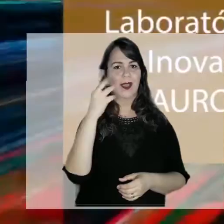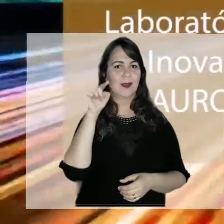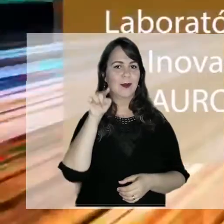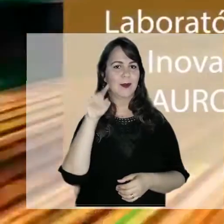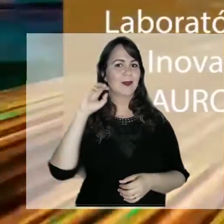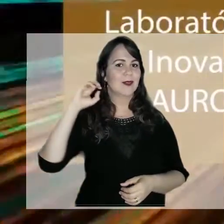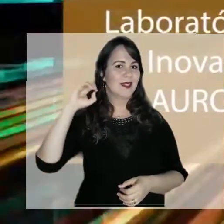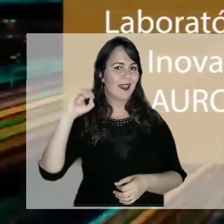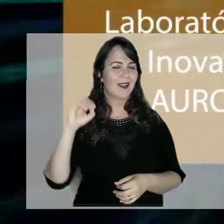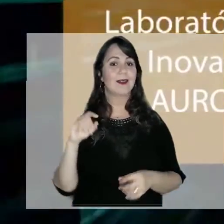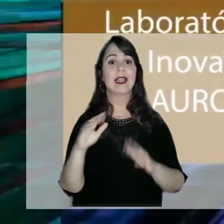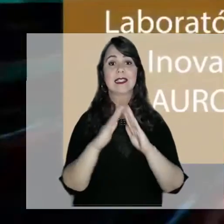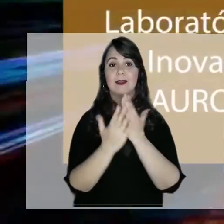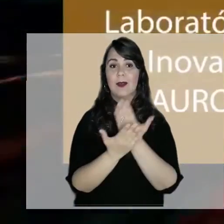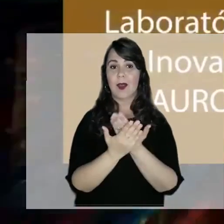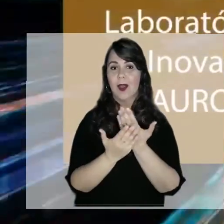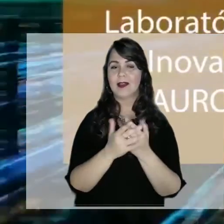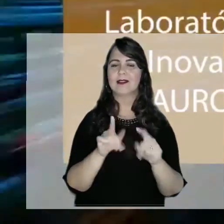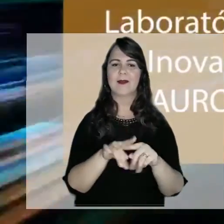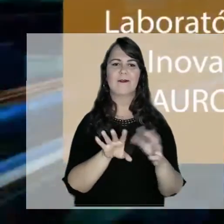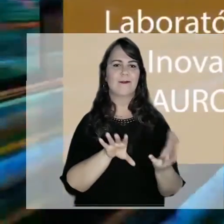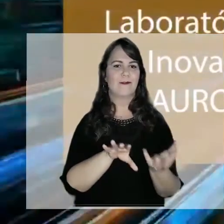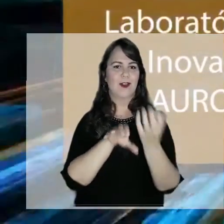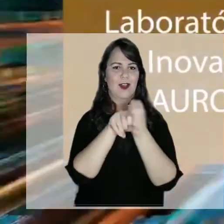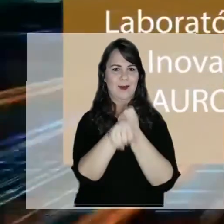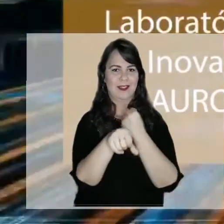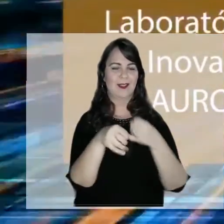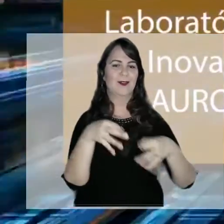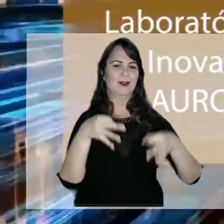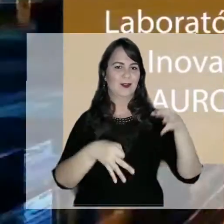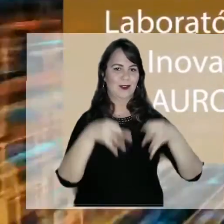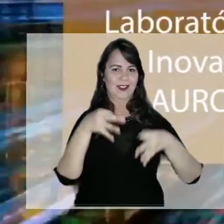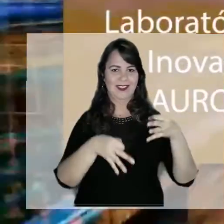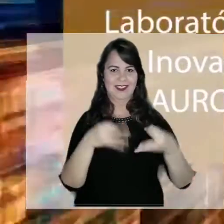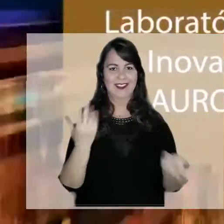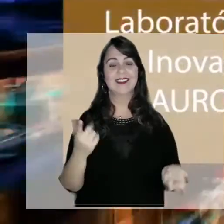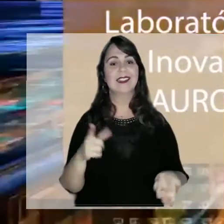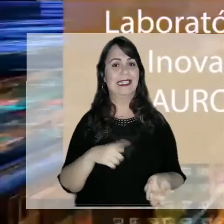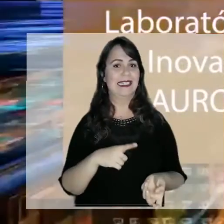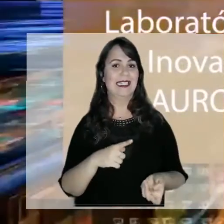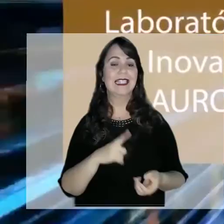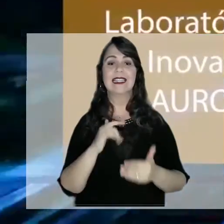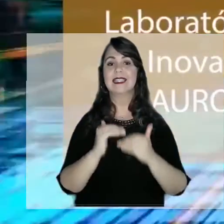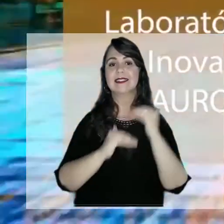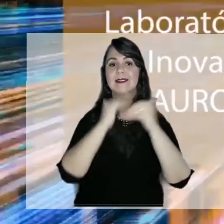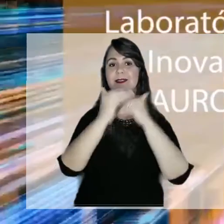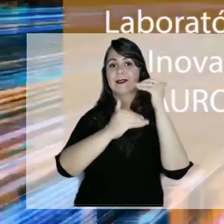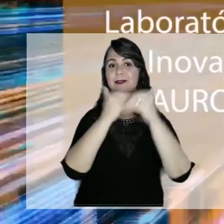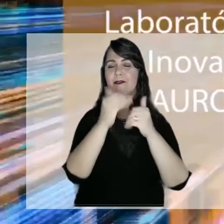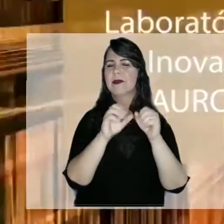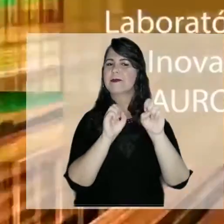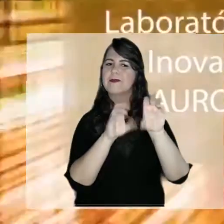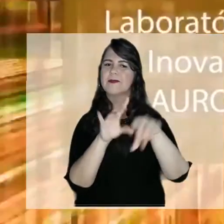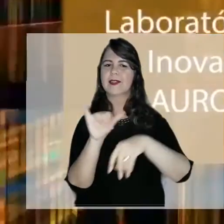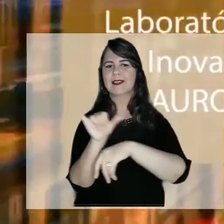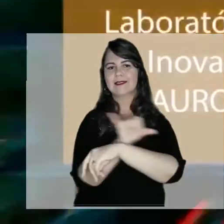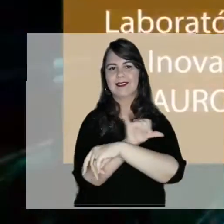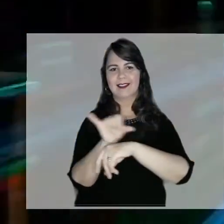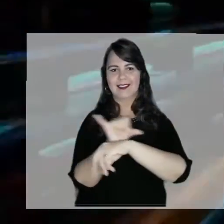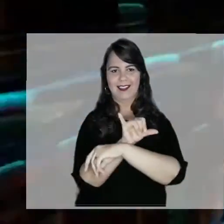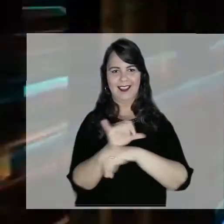Escola de formação judiciária para o fomento à pesquisa e desenvolvimento de soluções educacionais